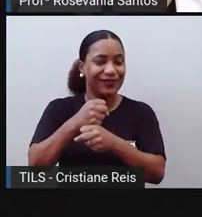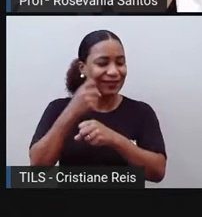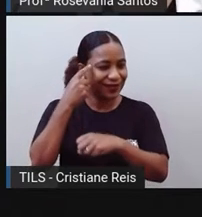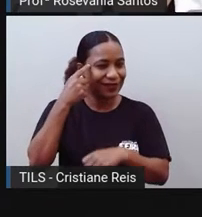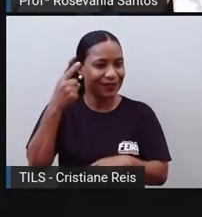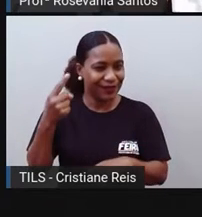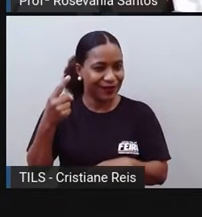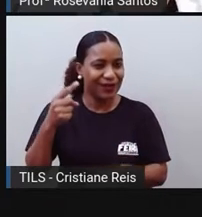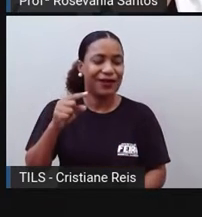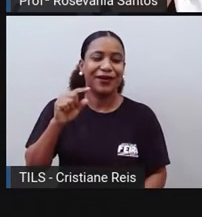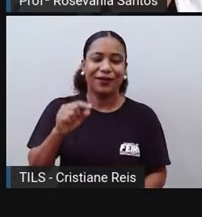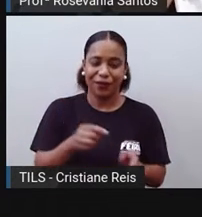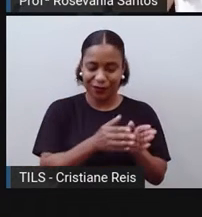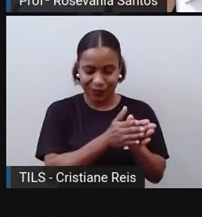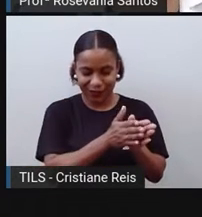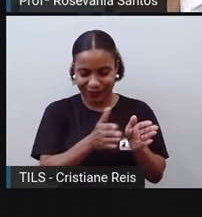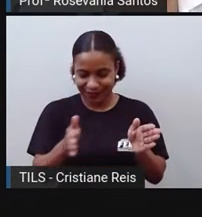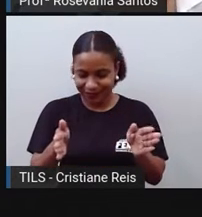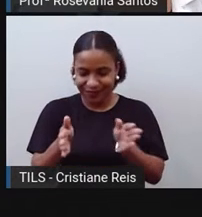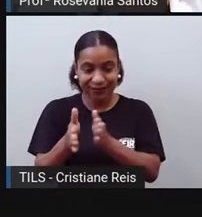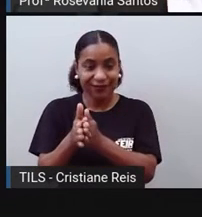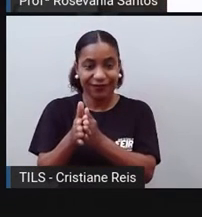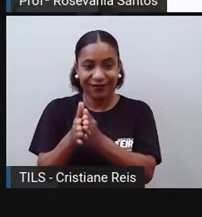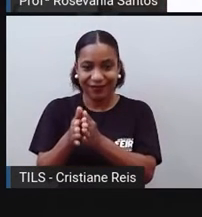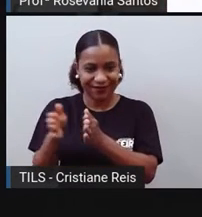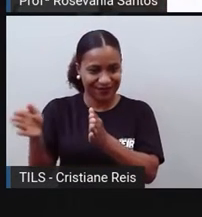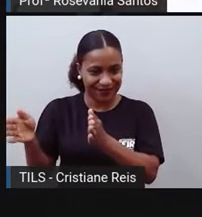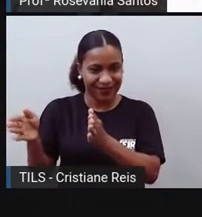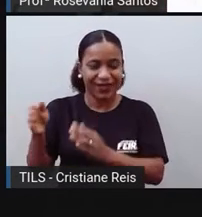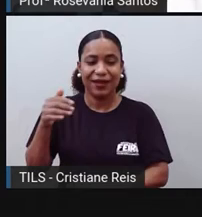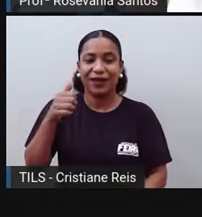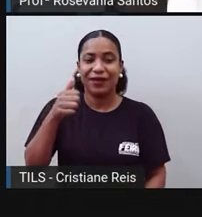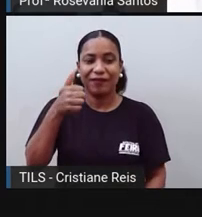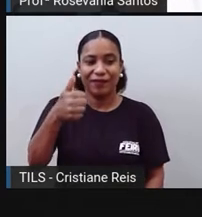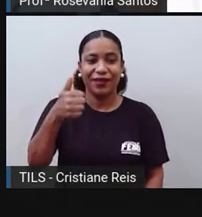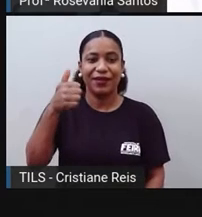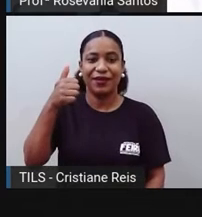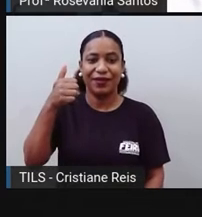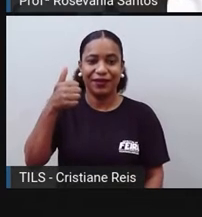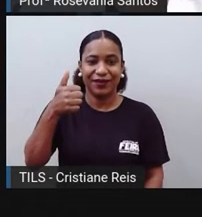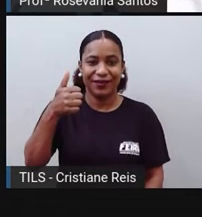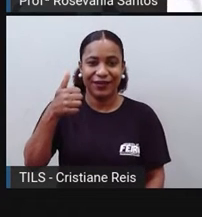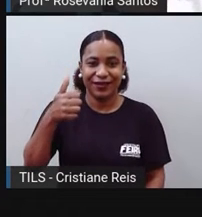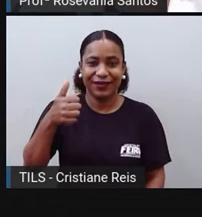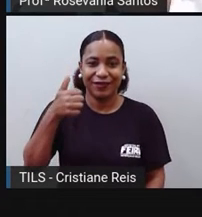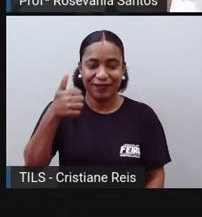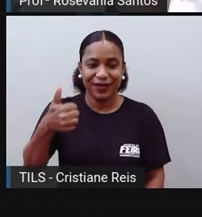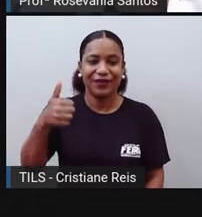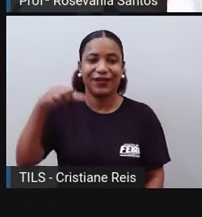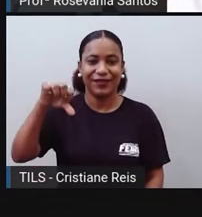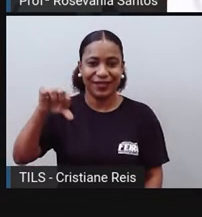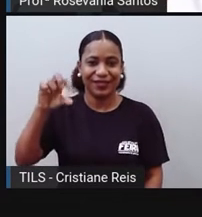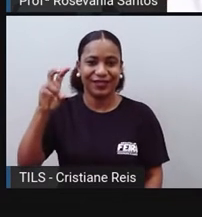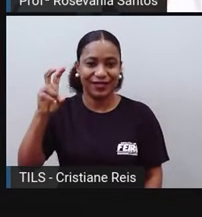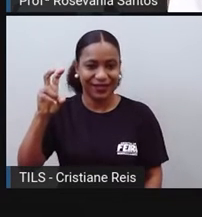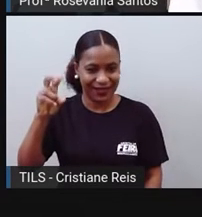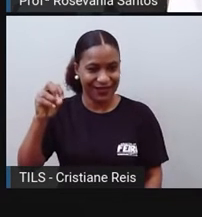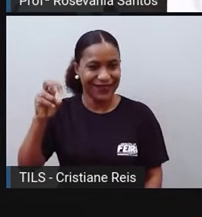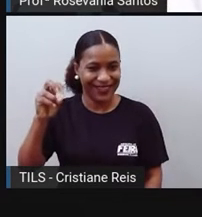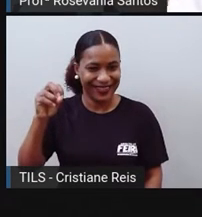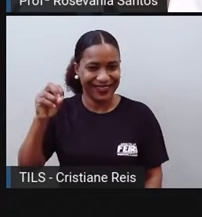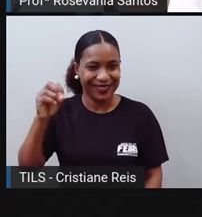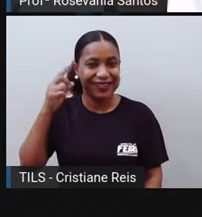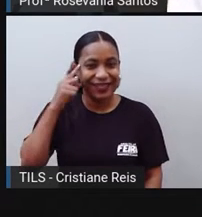período, em 1950, ó, tá perdido aqui. De 1950, aquele